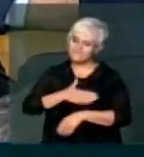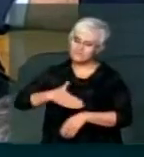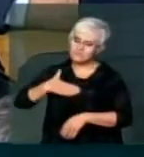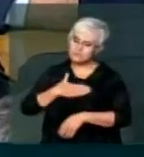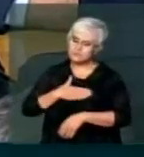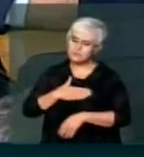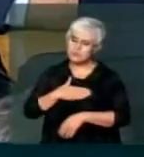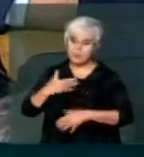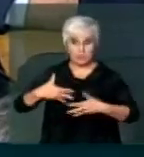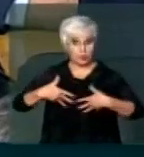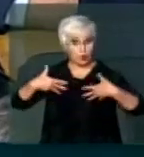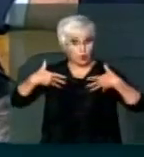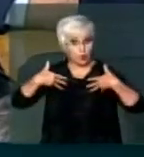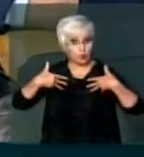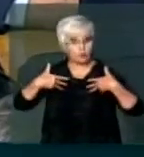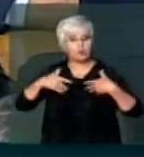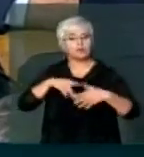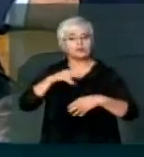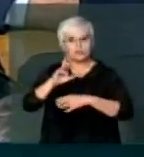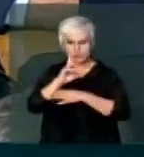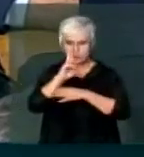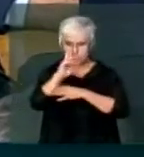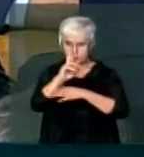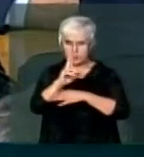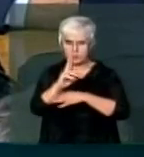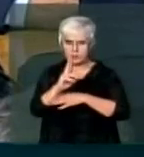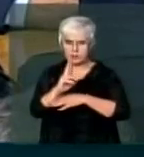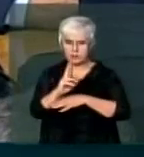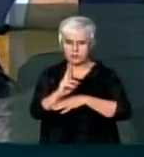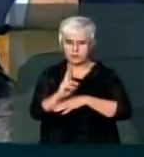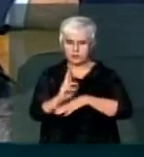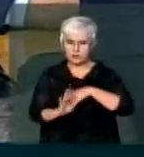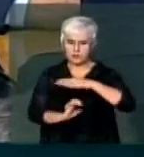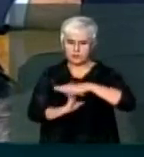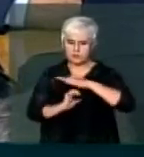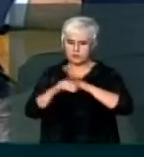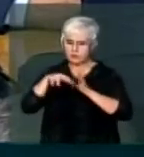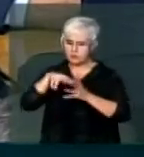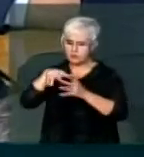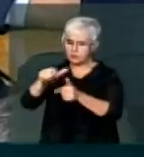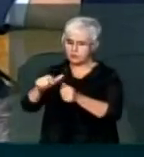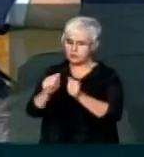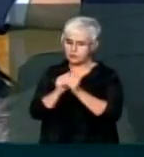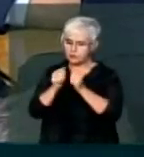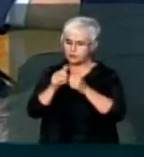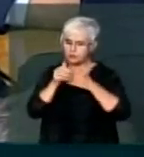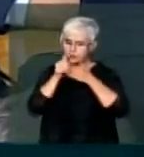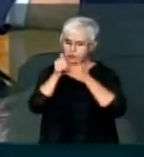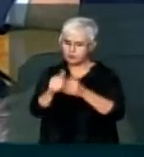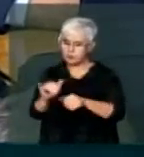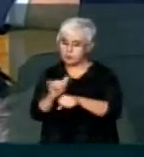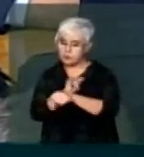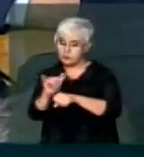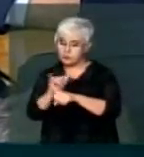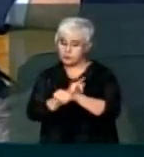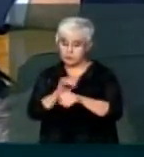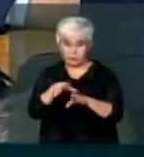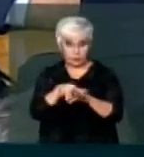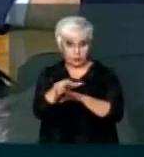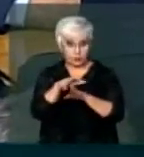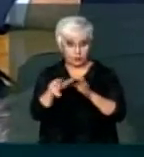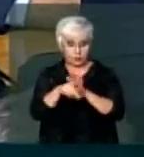satisfação e esse orgulho de ter dirigido a companhia na área internacional, seguindo uma orientação estratégica e uma